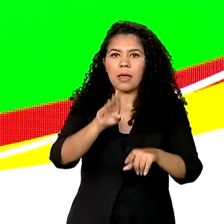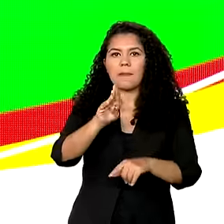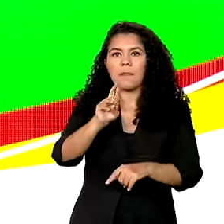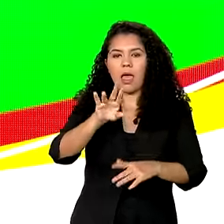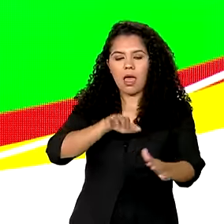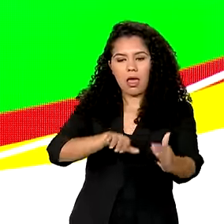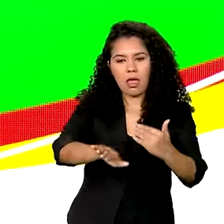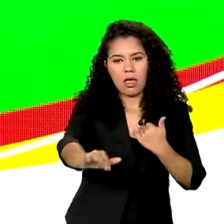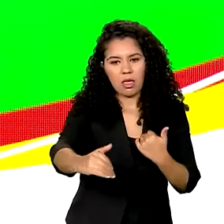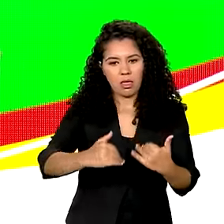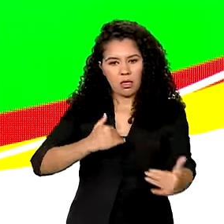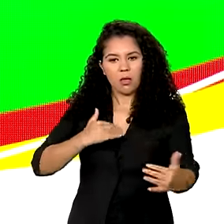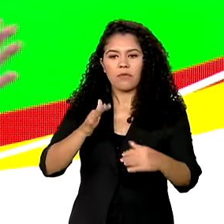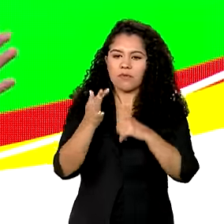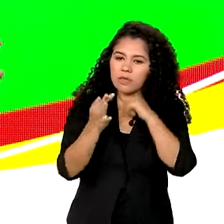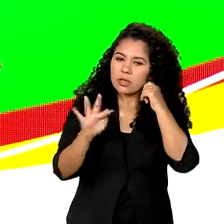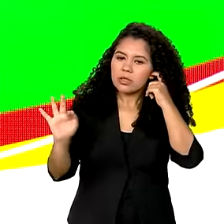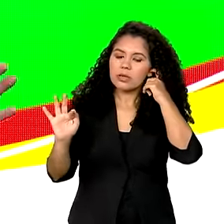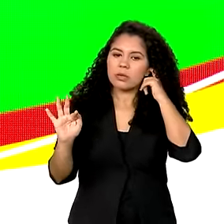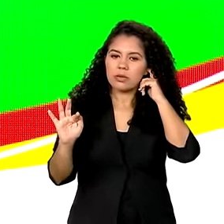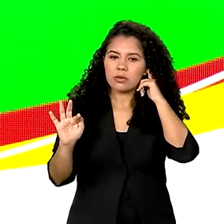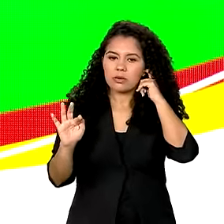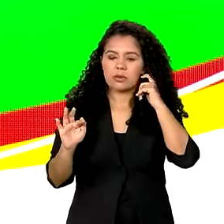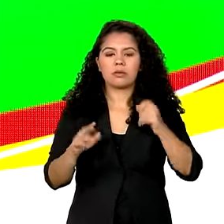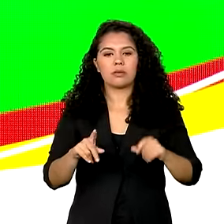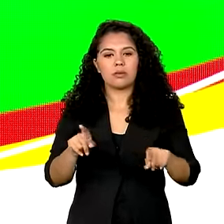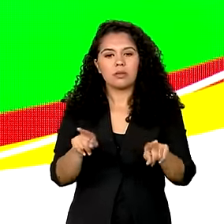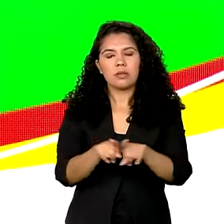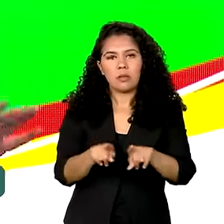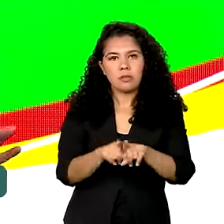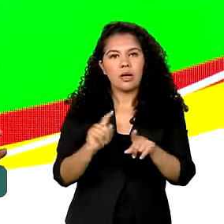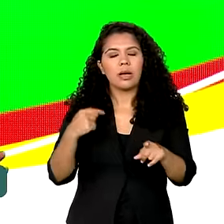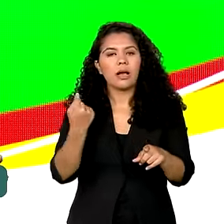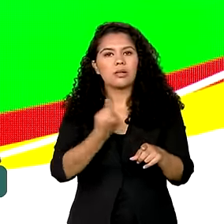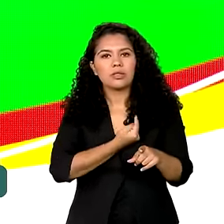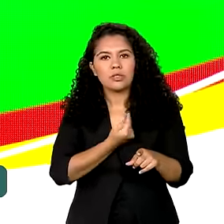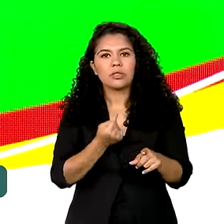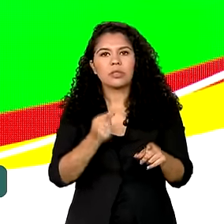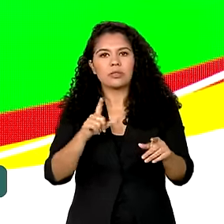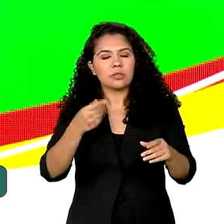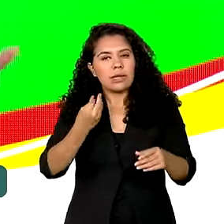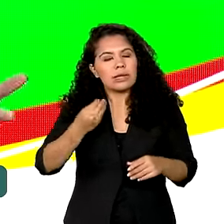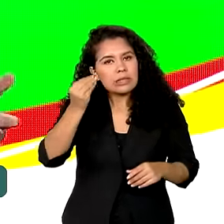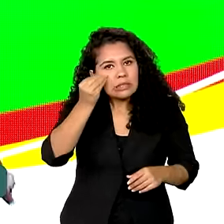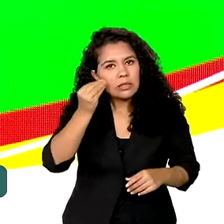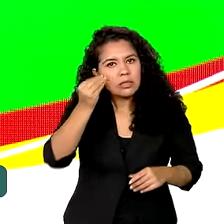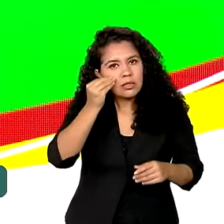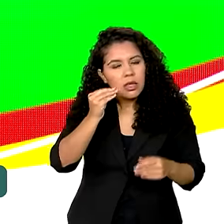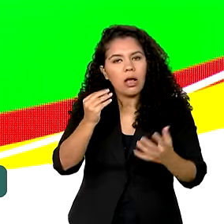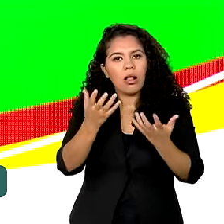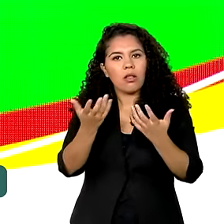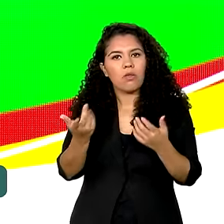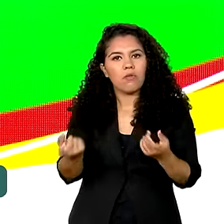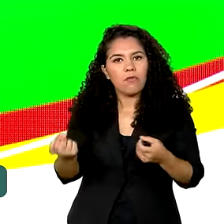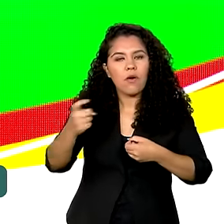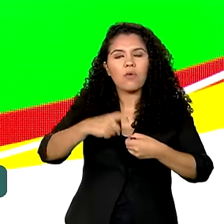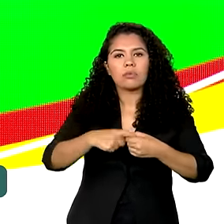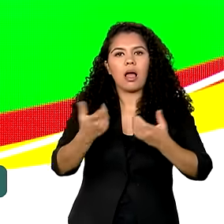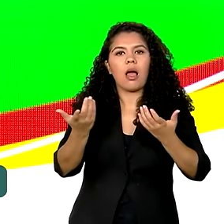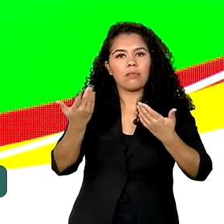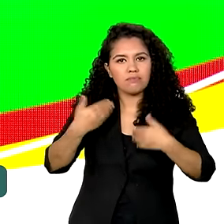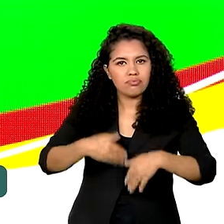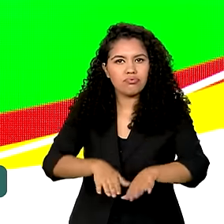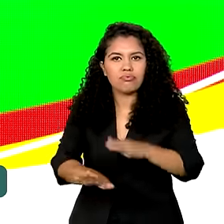federais, porque agora a gente está só, digamos assim, colocando minimamente em funcionamento, mas será necessário recuperação,